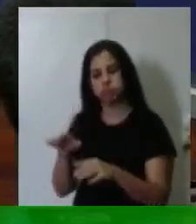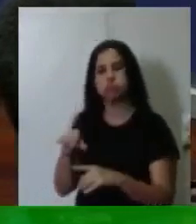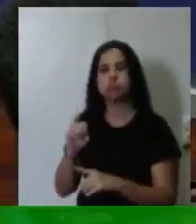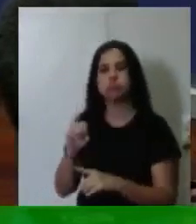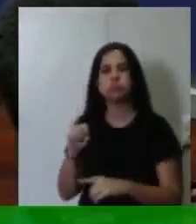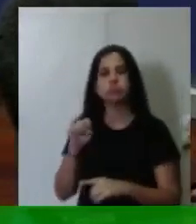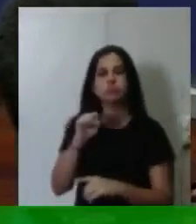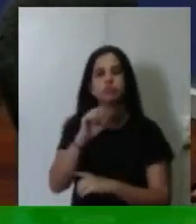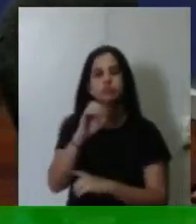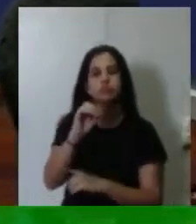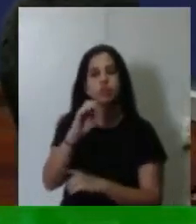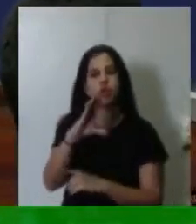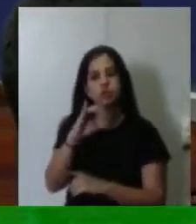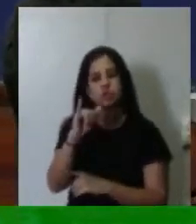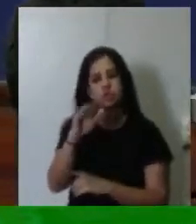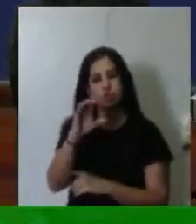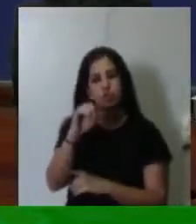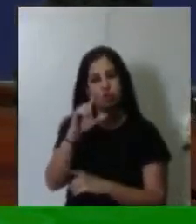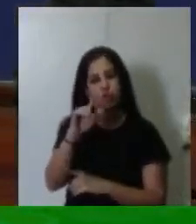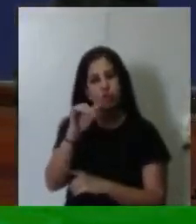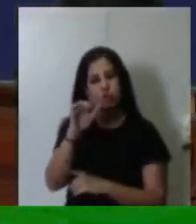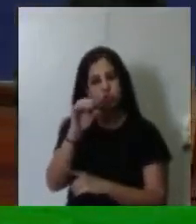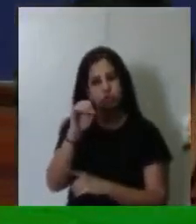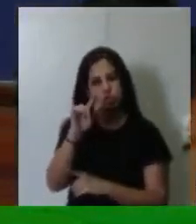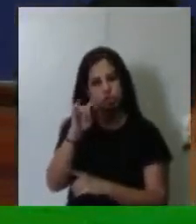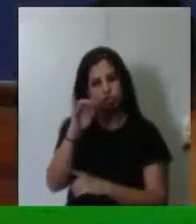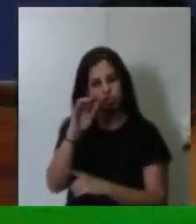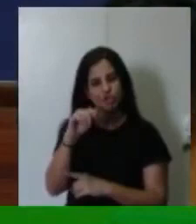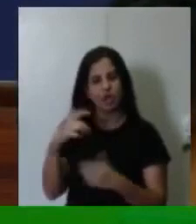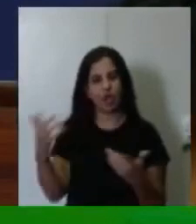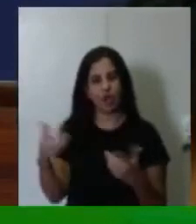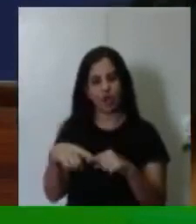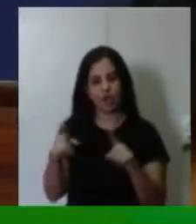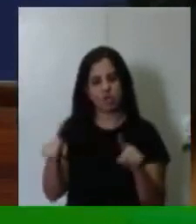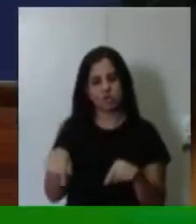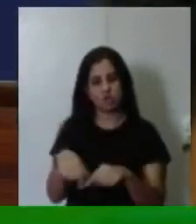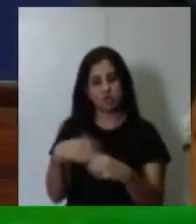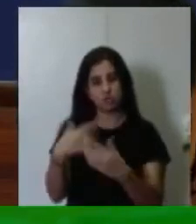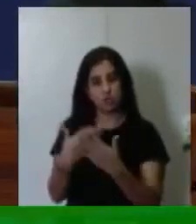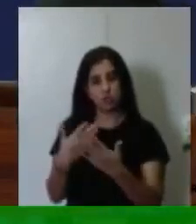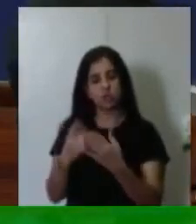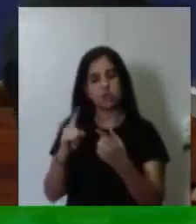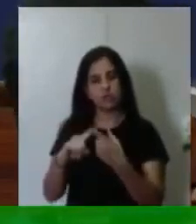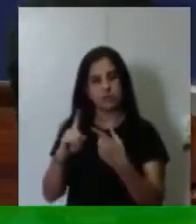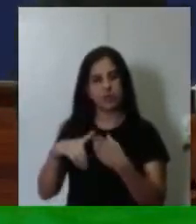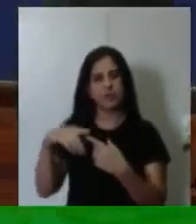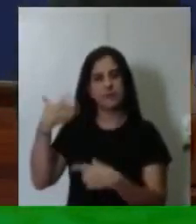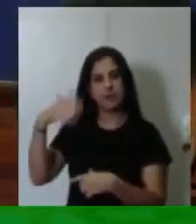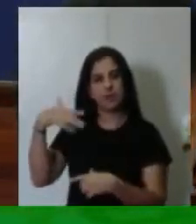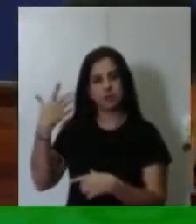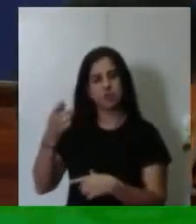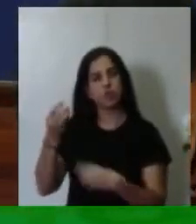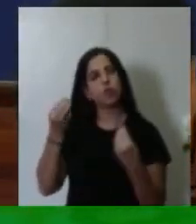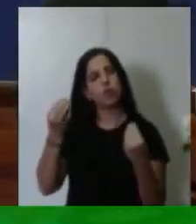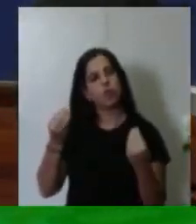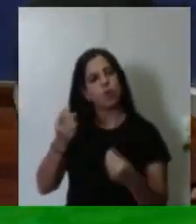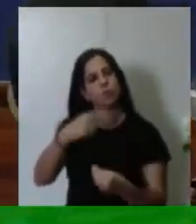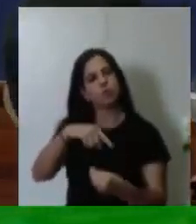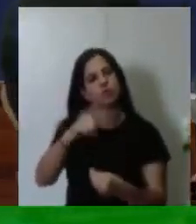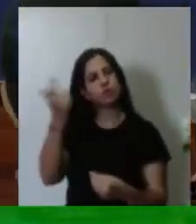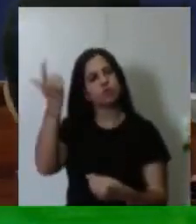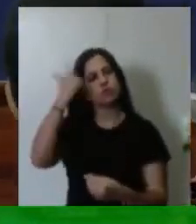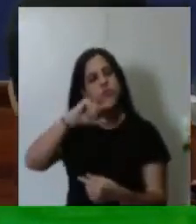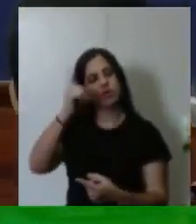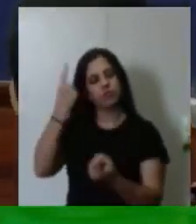já na sala de aula e agora também levando a palestra, como a gente pode vencer e